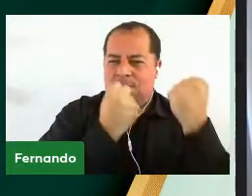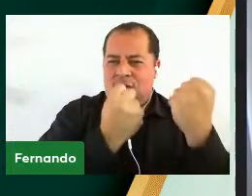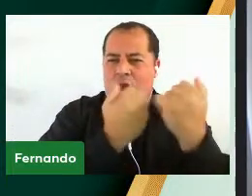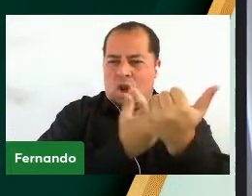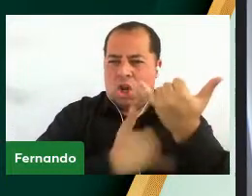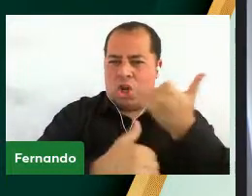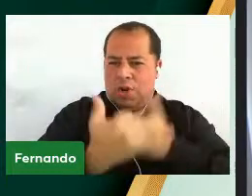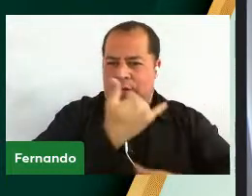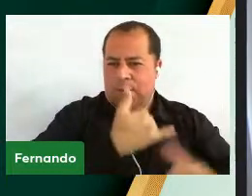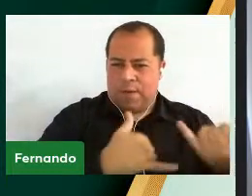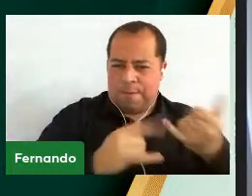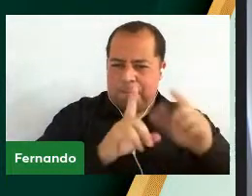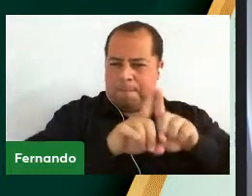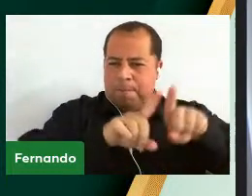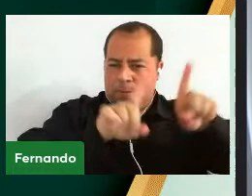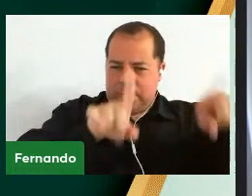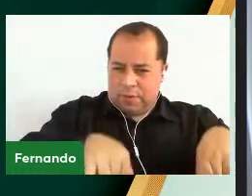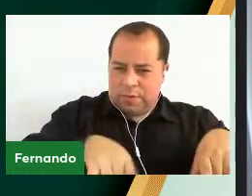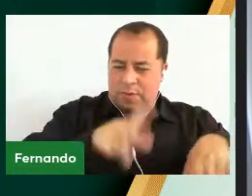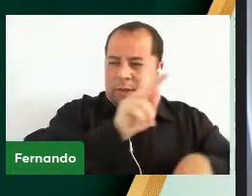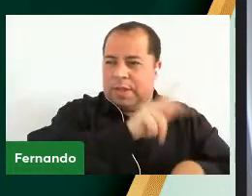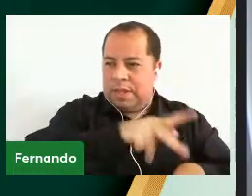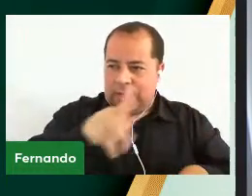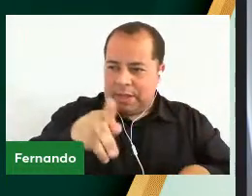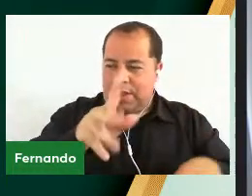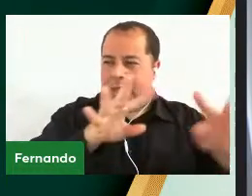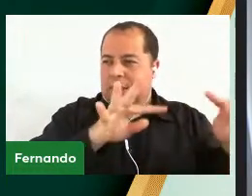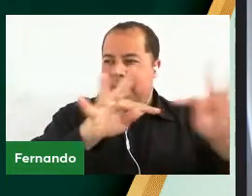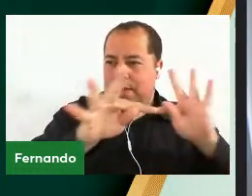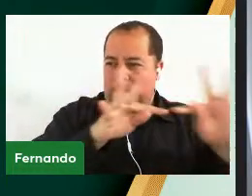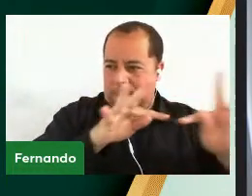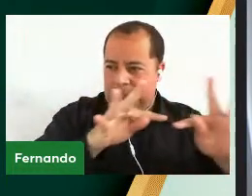Há alguns Professores Professores E técnicos